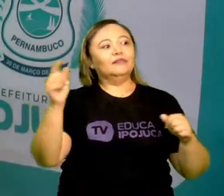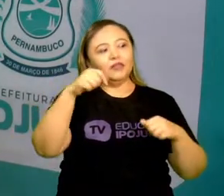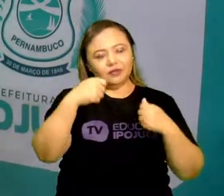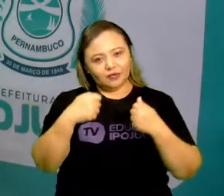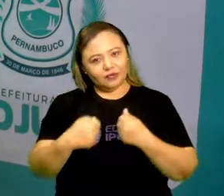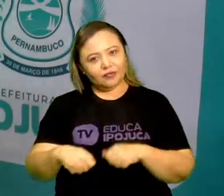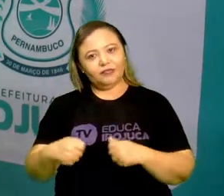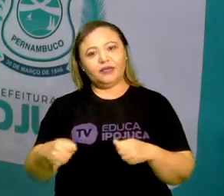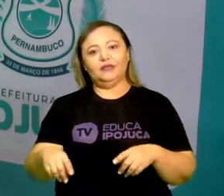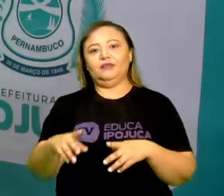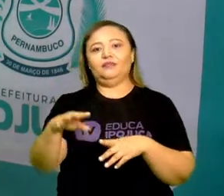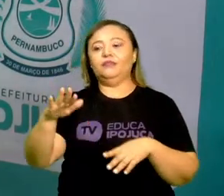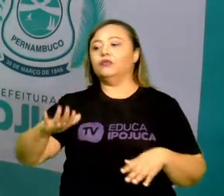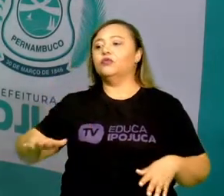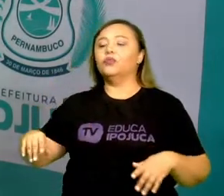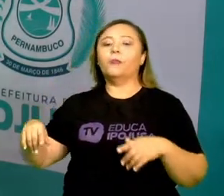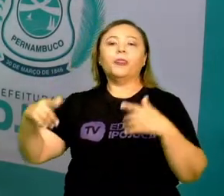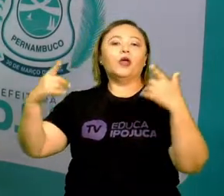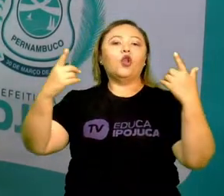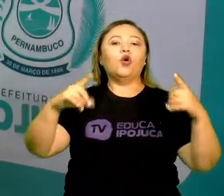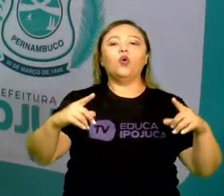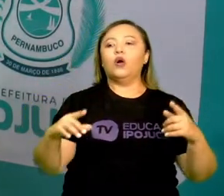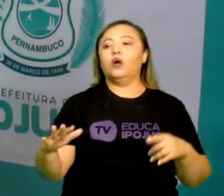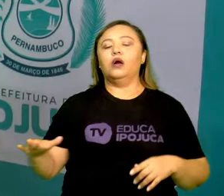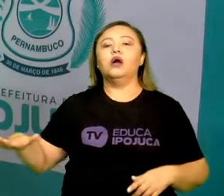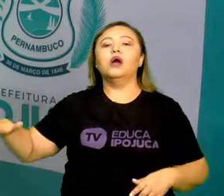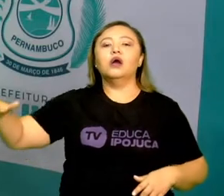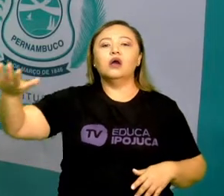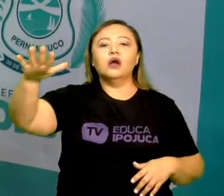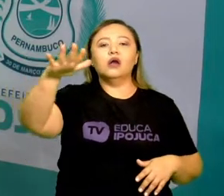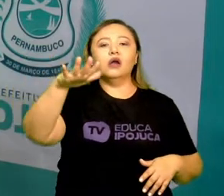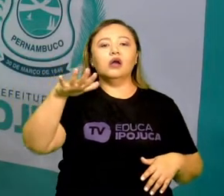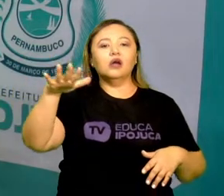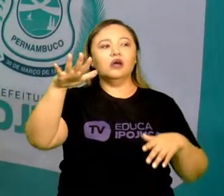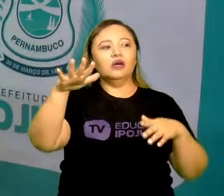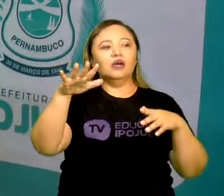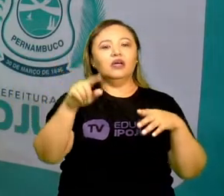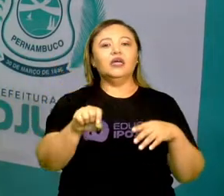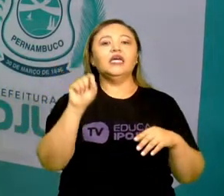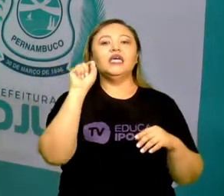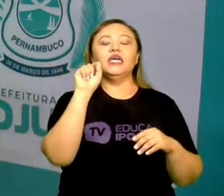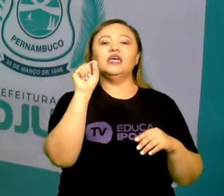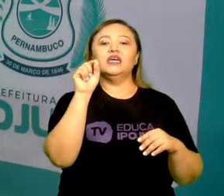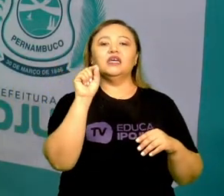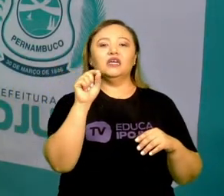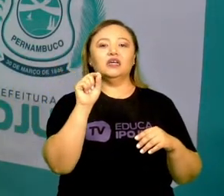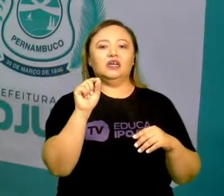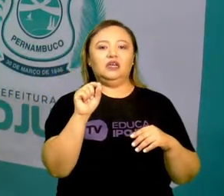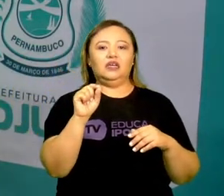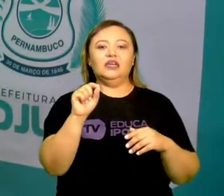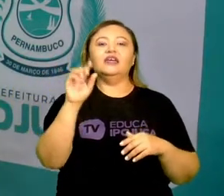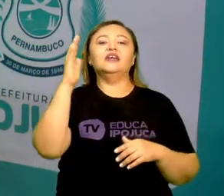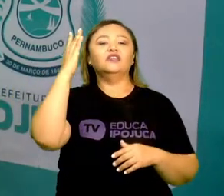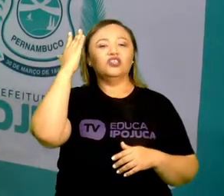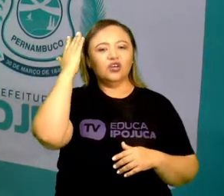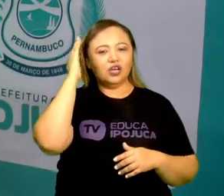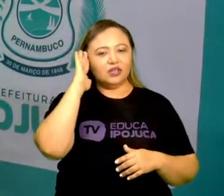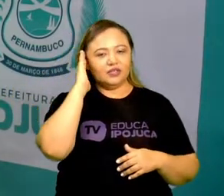espacial. O que é isso, localização espacial? Quem aqui já ouviu falar em GPS?